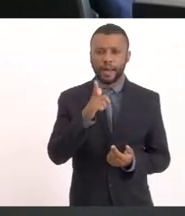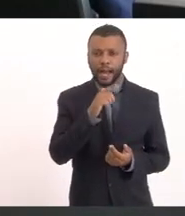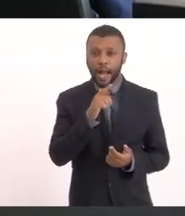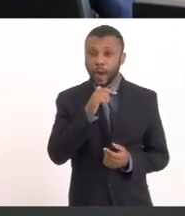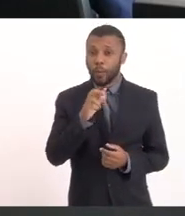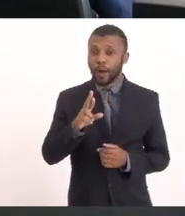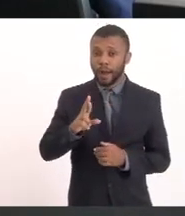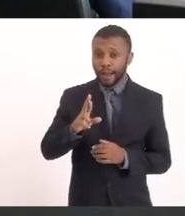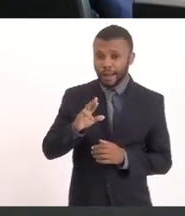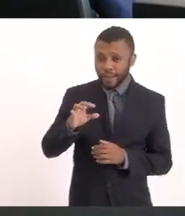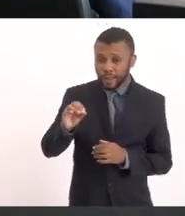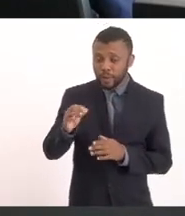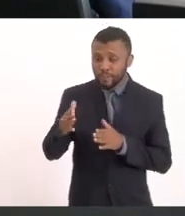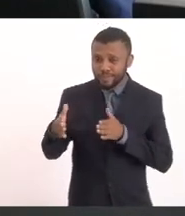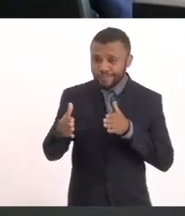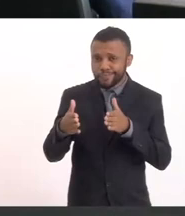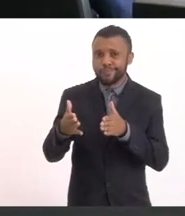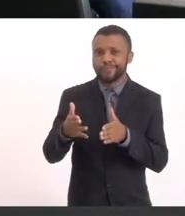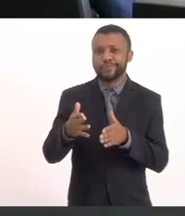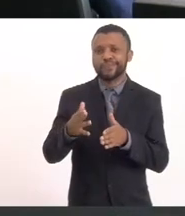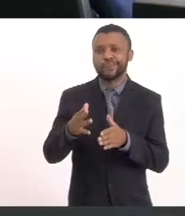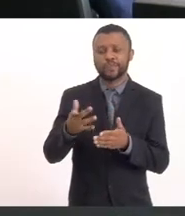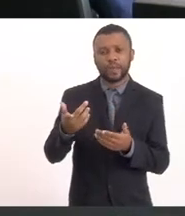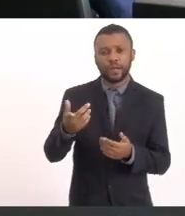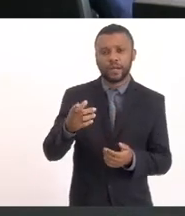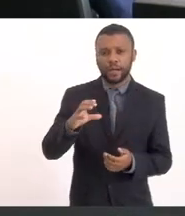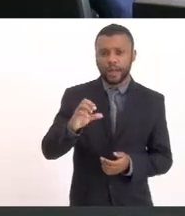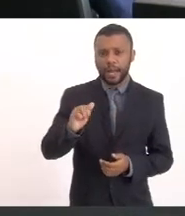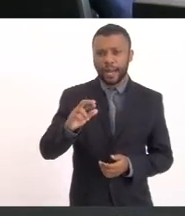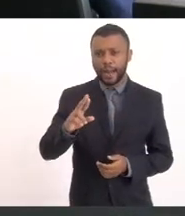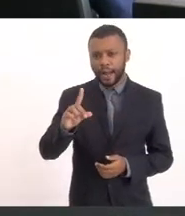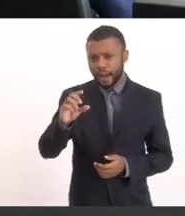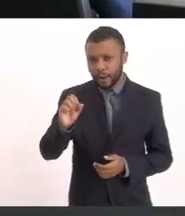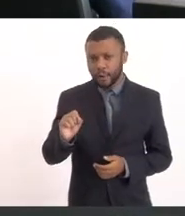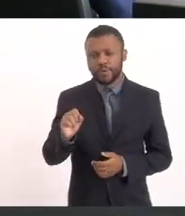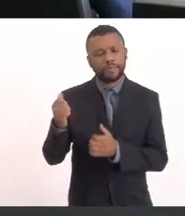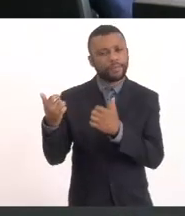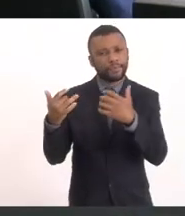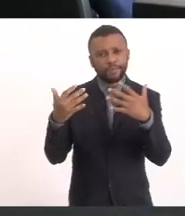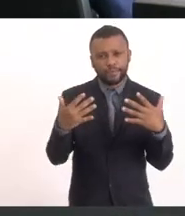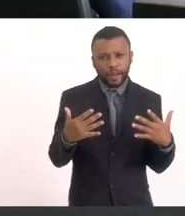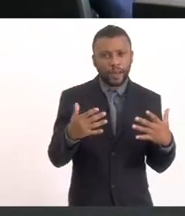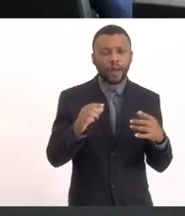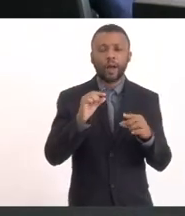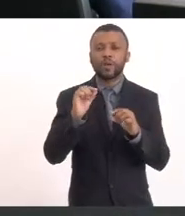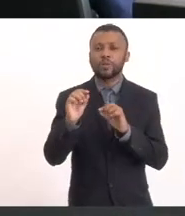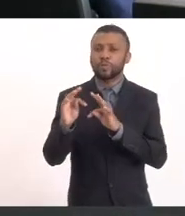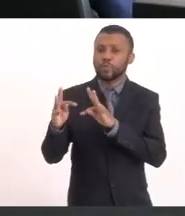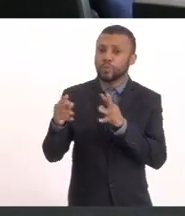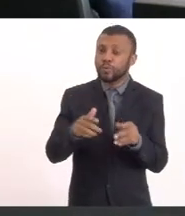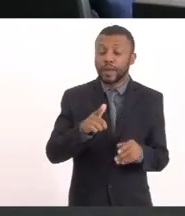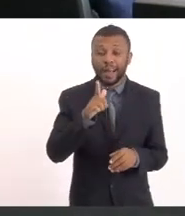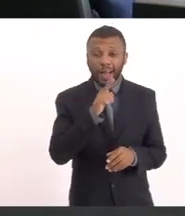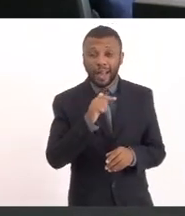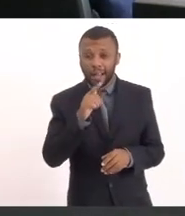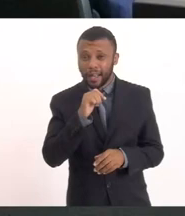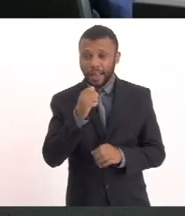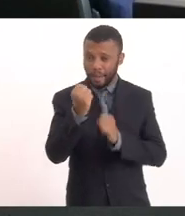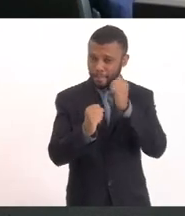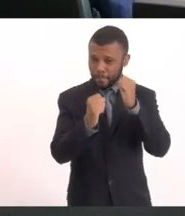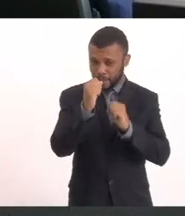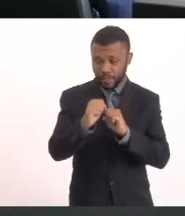Carlos Gontijo Exatamente Para falar De tudo que A Águas do Jutunaíba A gente está fazendo